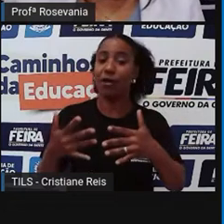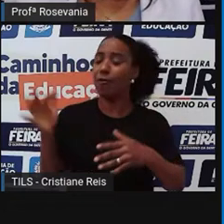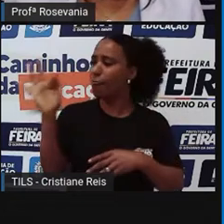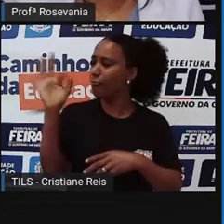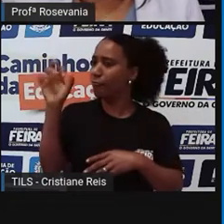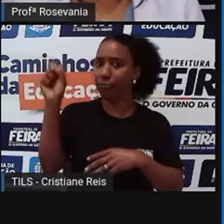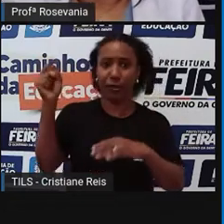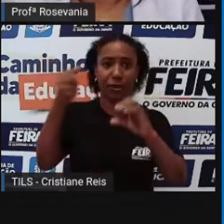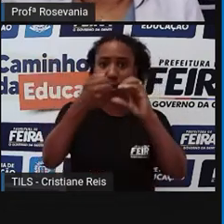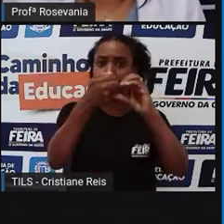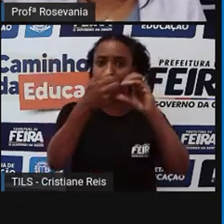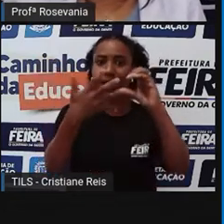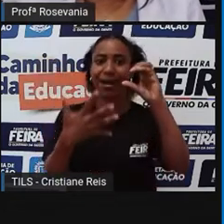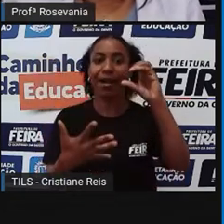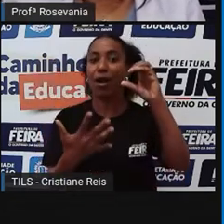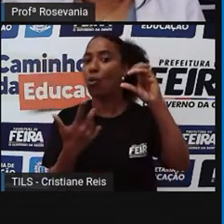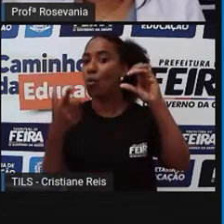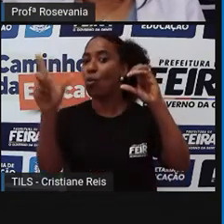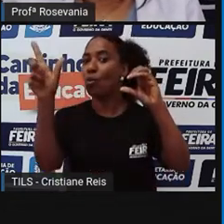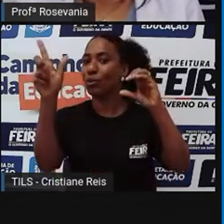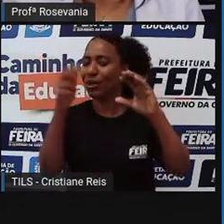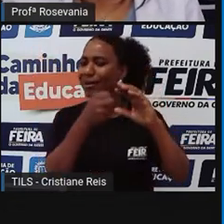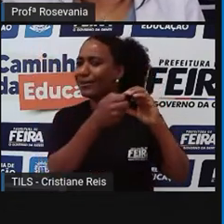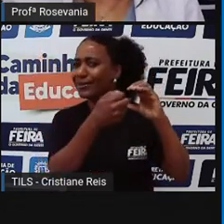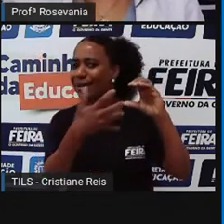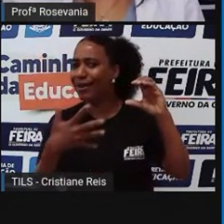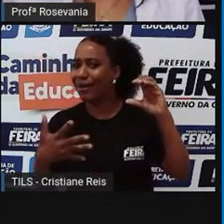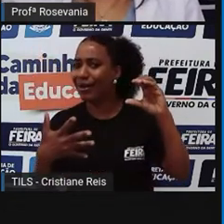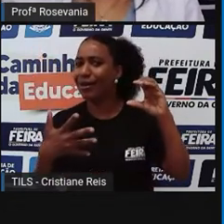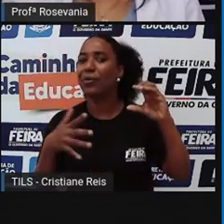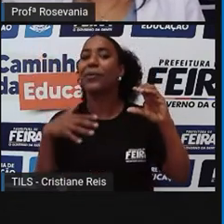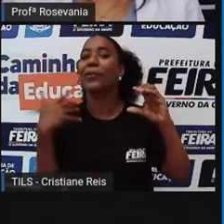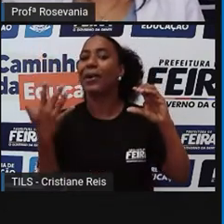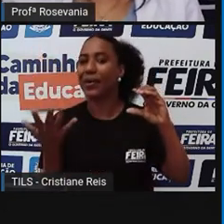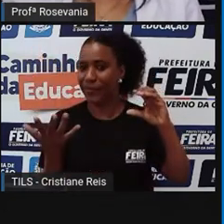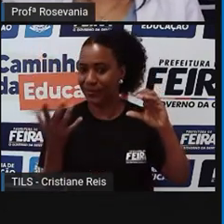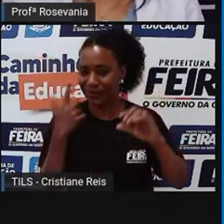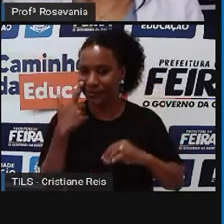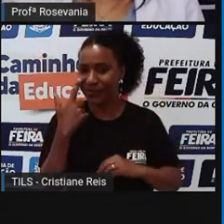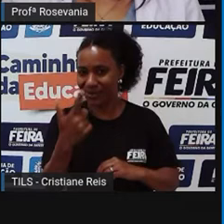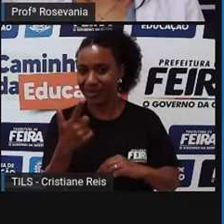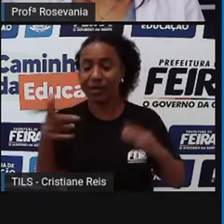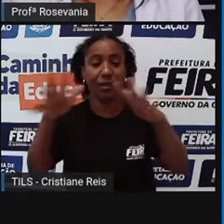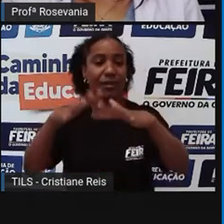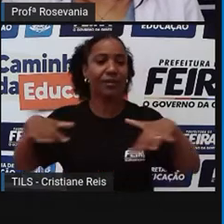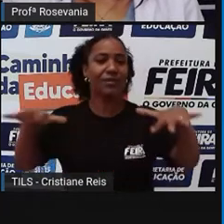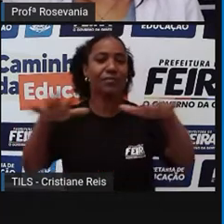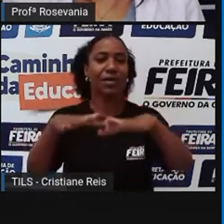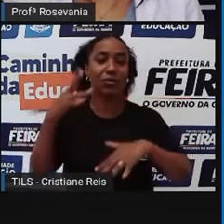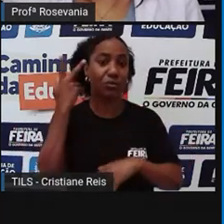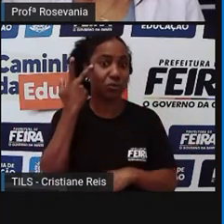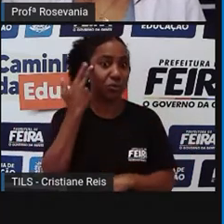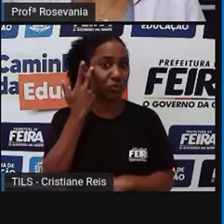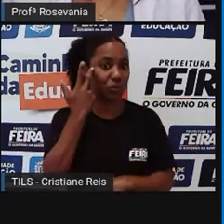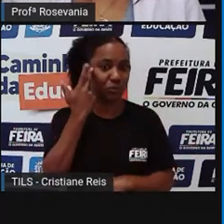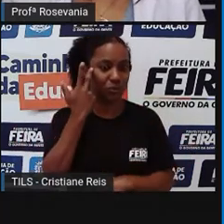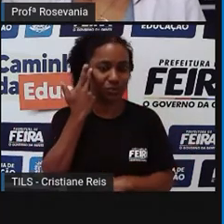que é a questão dos espaços naturais. Esses espaços naturais de Feira de Santana,